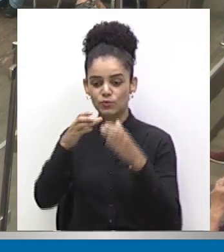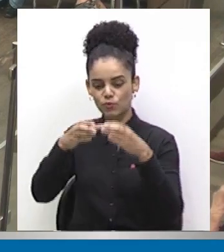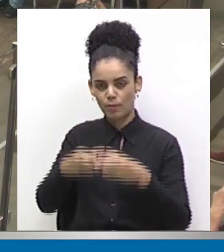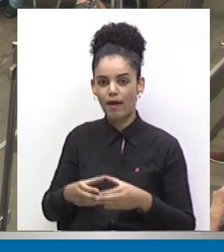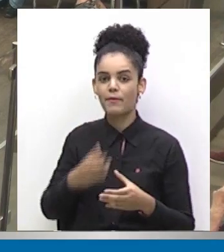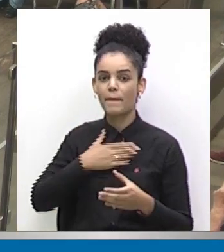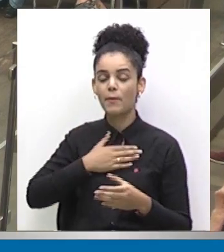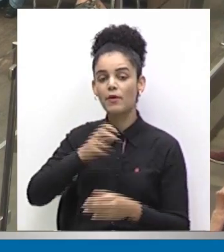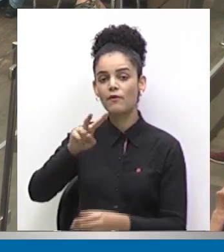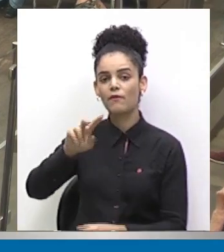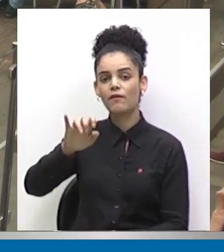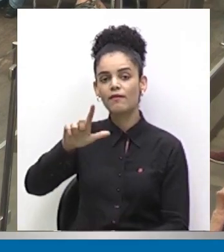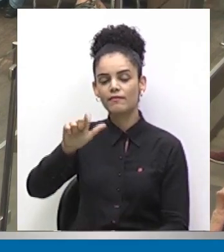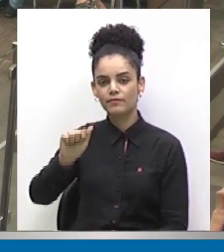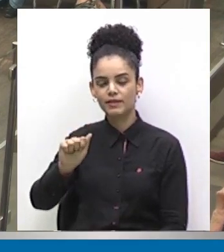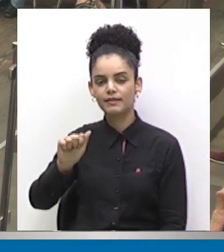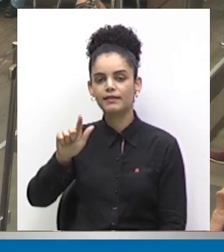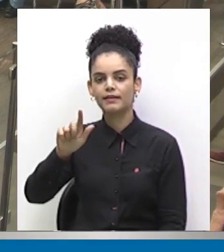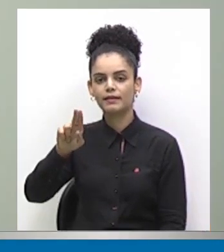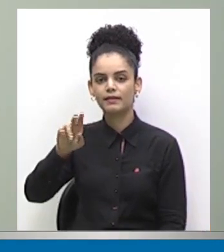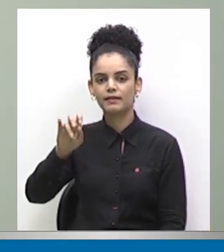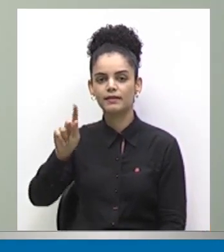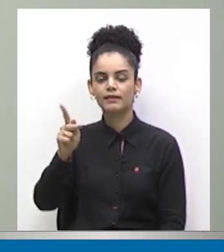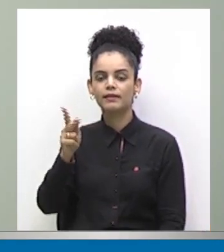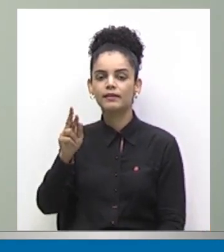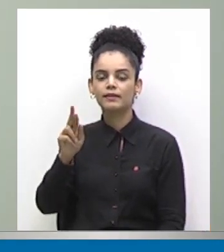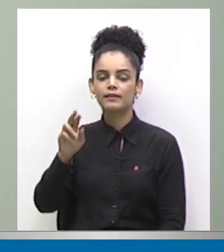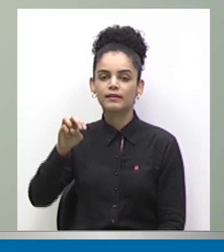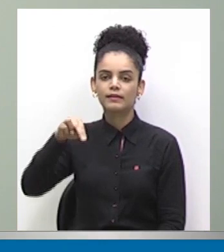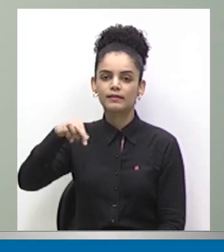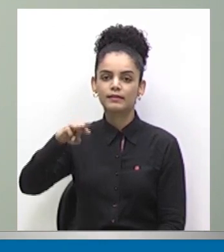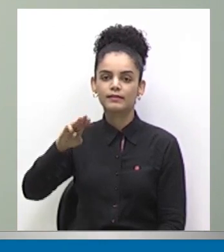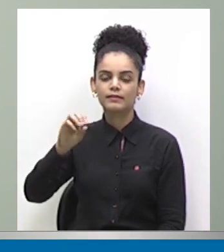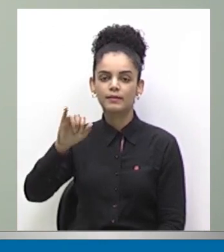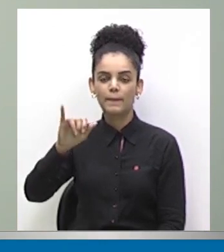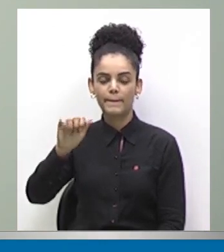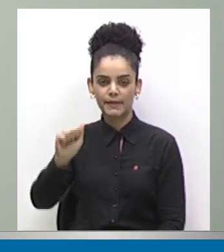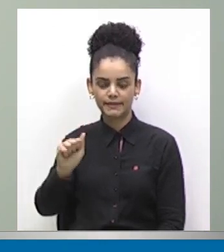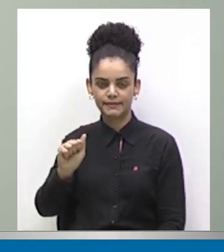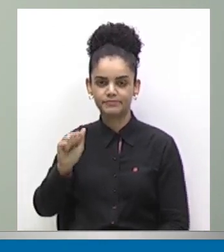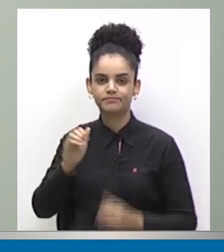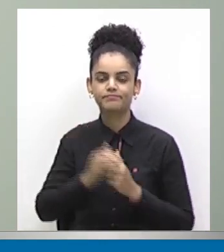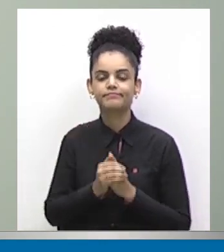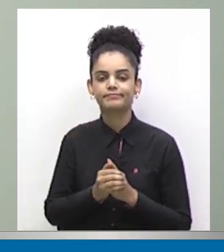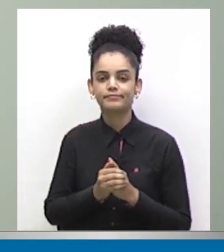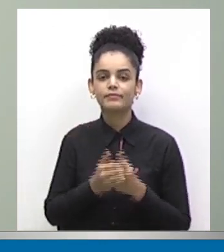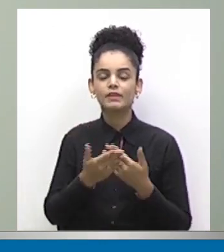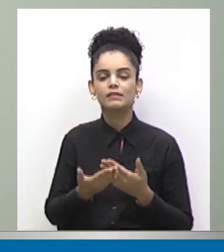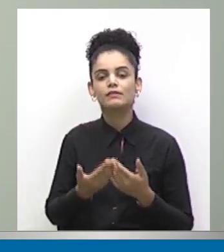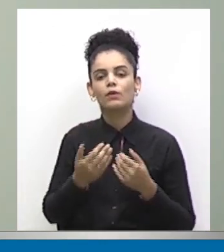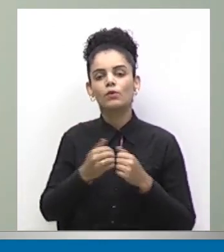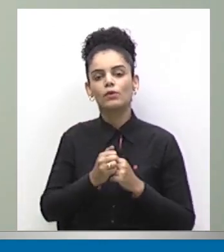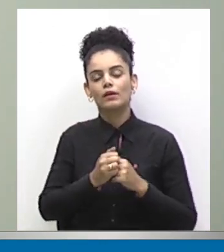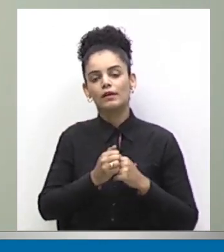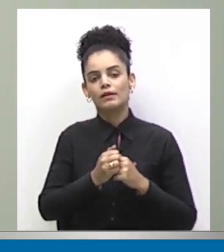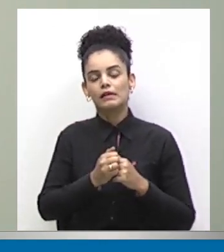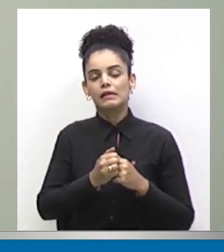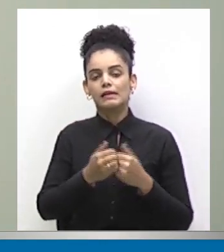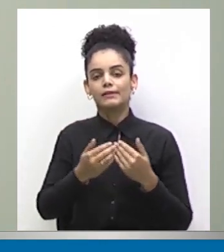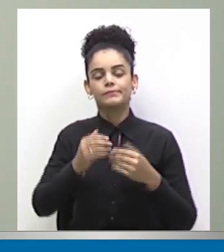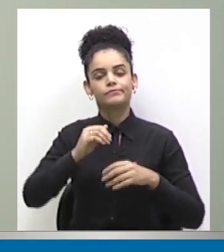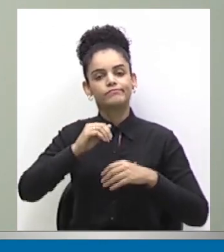estudar na universidade pública, gratuita, de qualidade, pós-graduar, trabalhar e vir até ser professor.